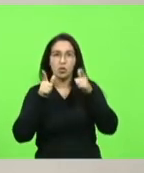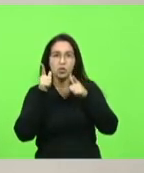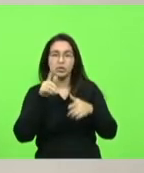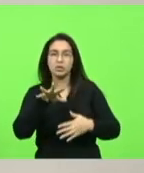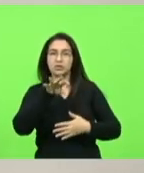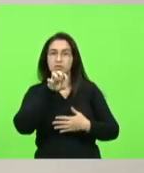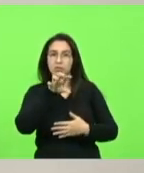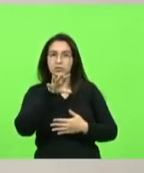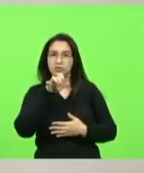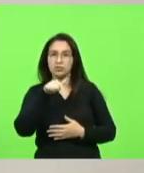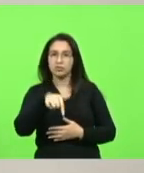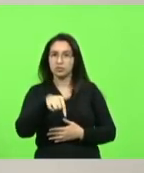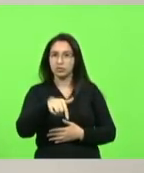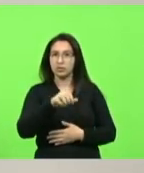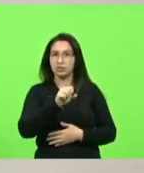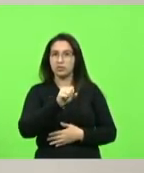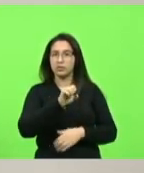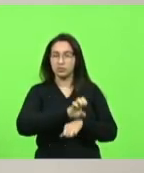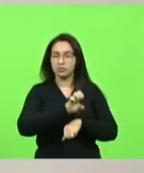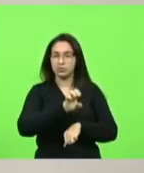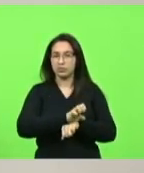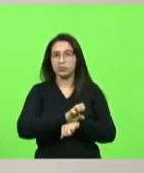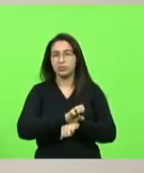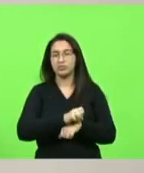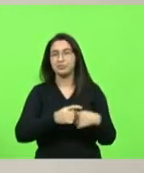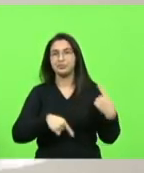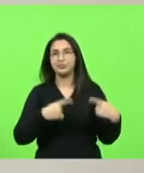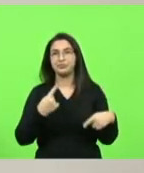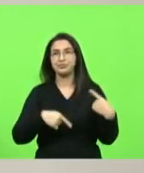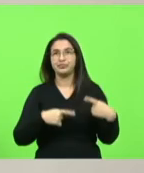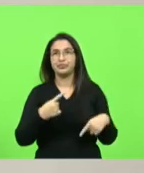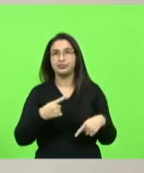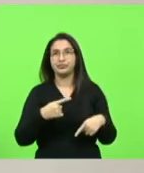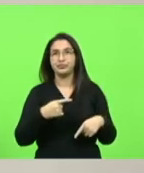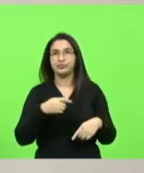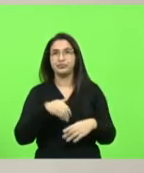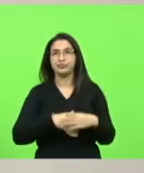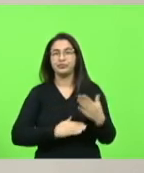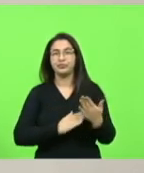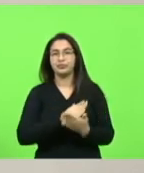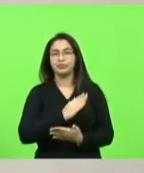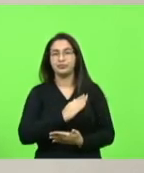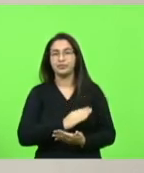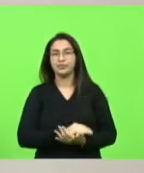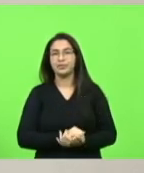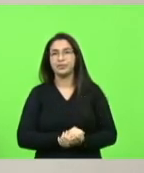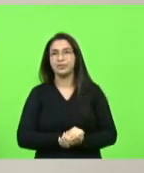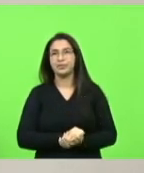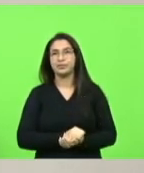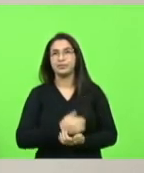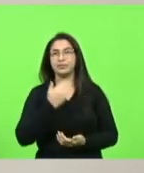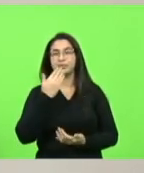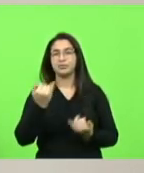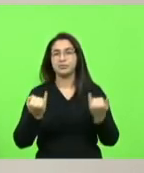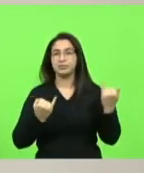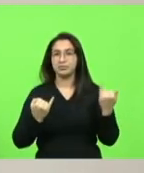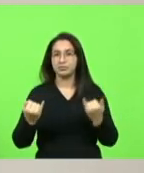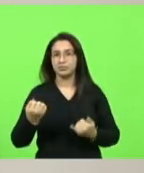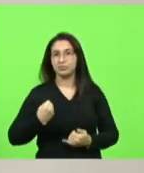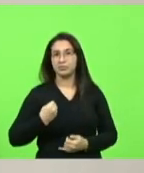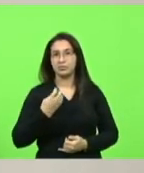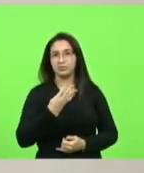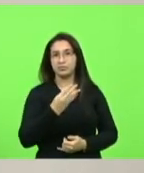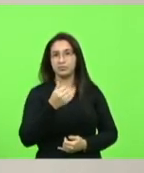parte do estado em discussão em votação aprovado pedido de informação número